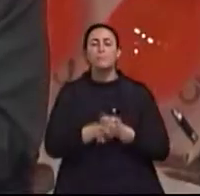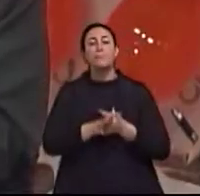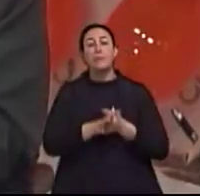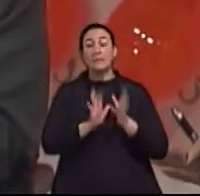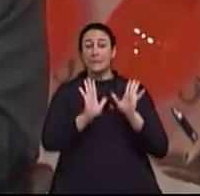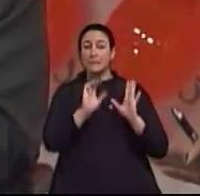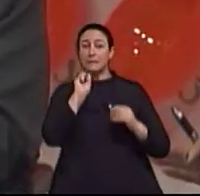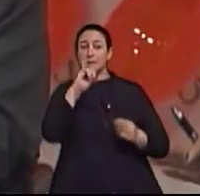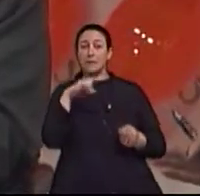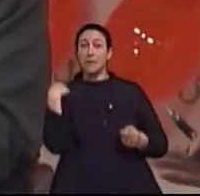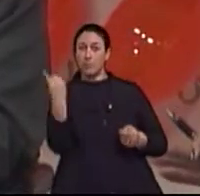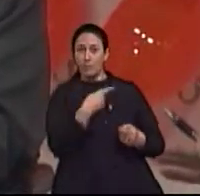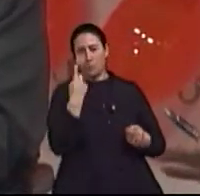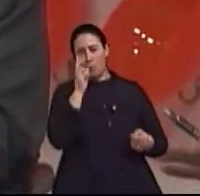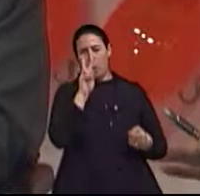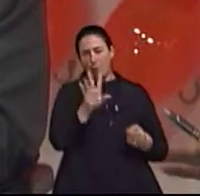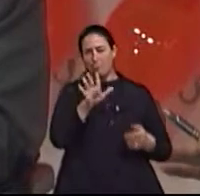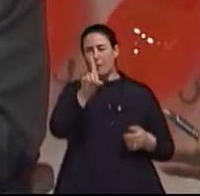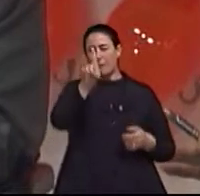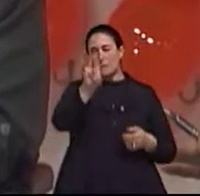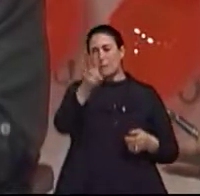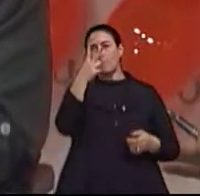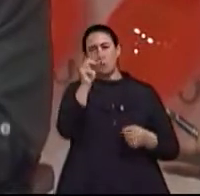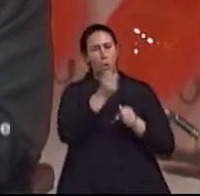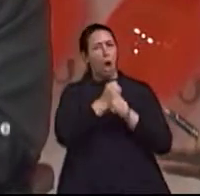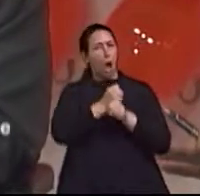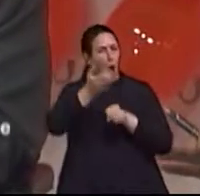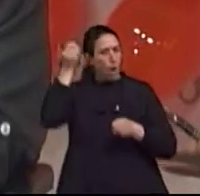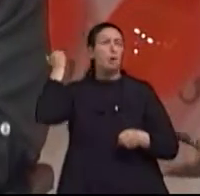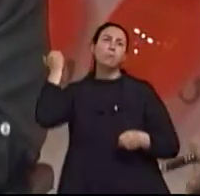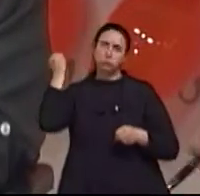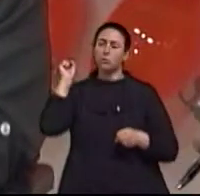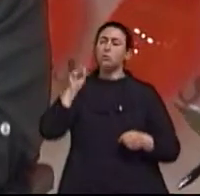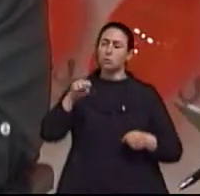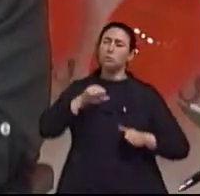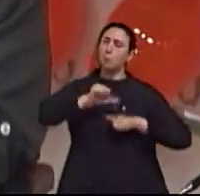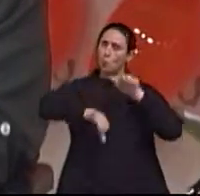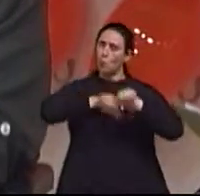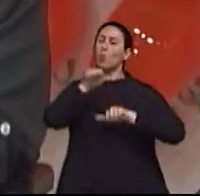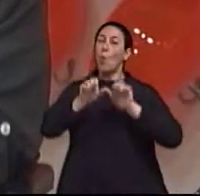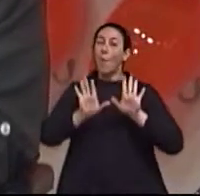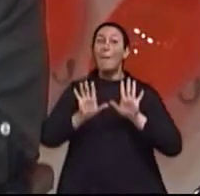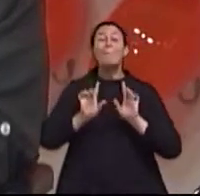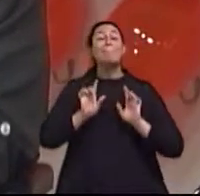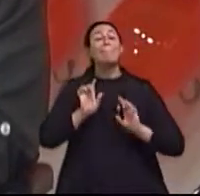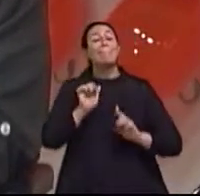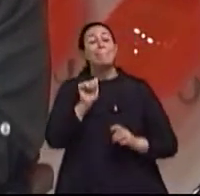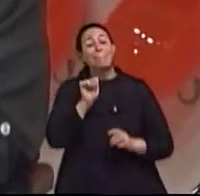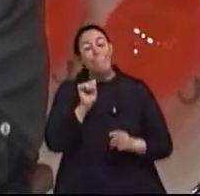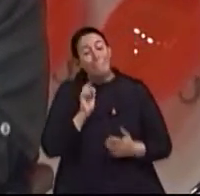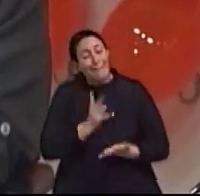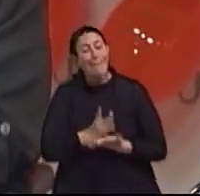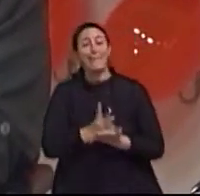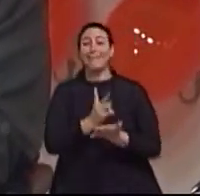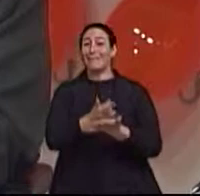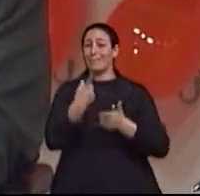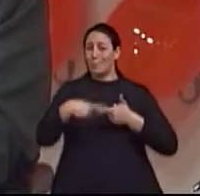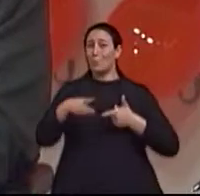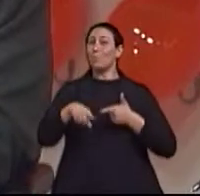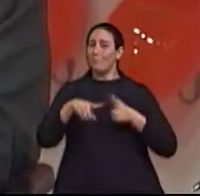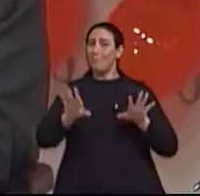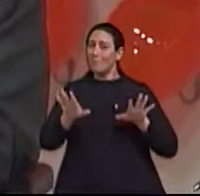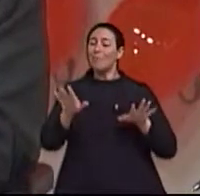numa perspectiva de 15, 20 anos atrás, sem dúvida que houve melhoras. Houve mudança, né? É, mas ainda absolutamente insuficiente